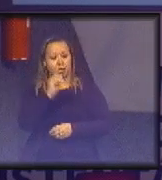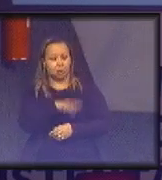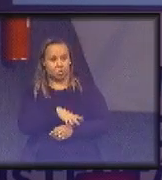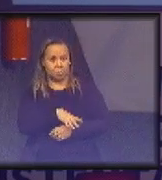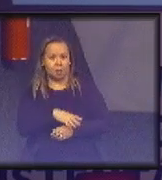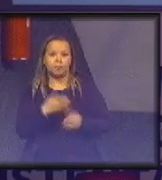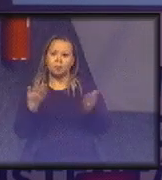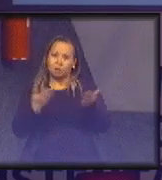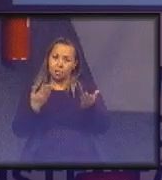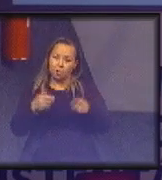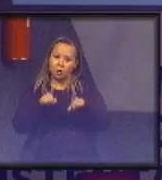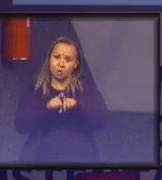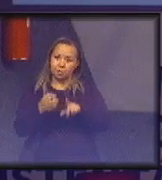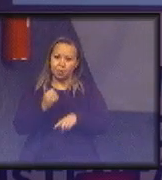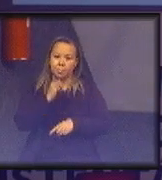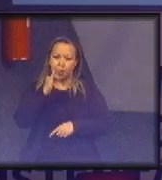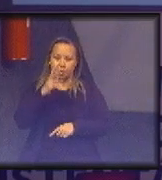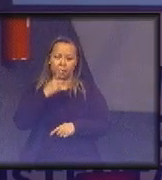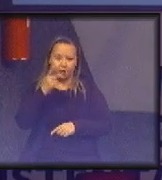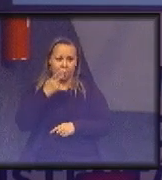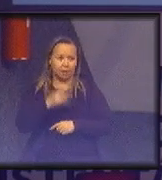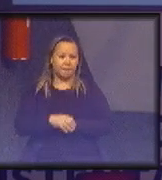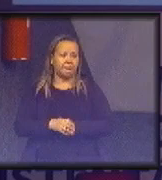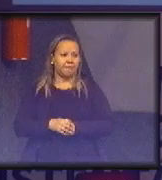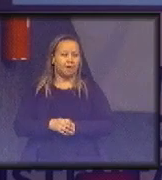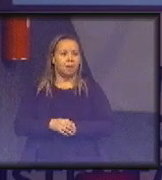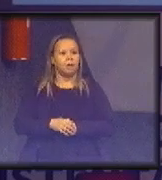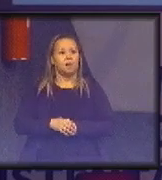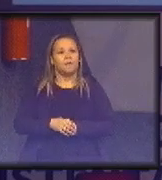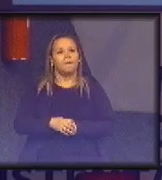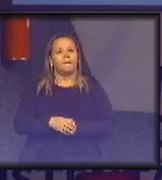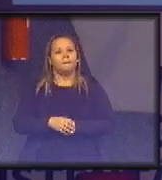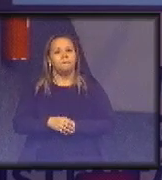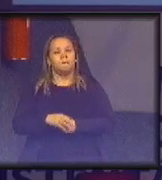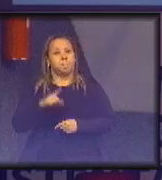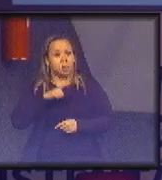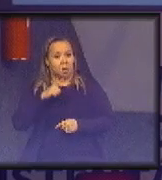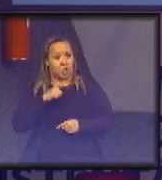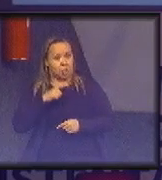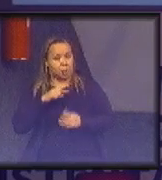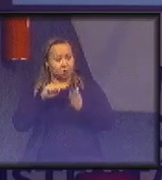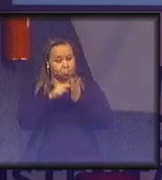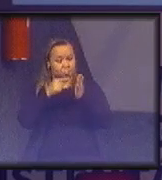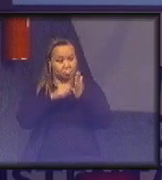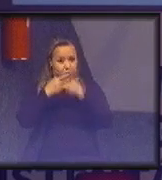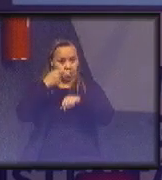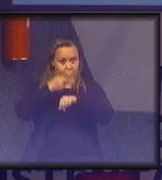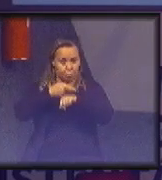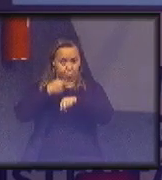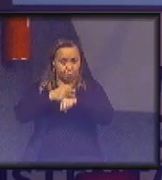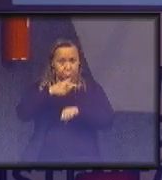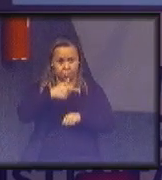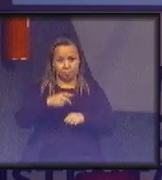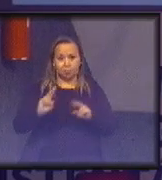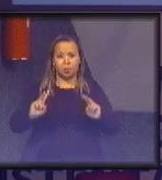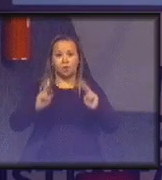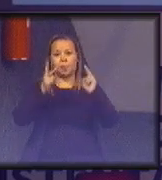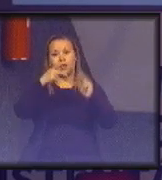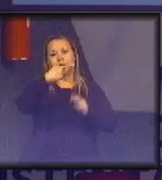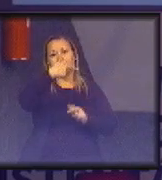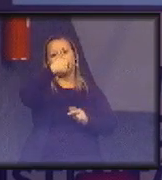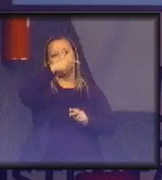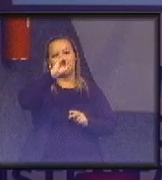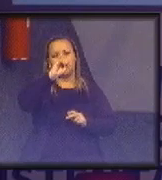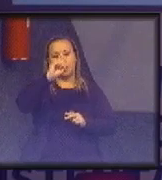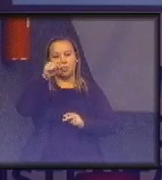pontuados. Então, aqueles tribunais que tiverem menor consumo têm maior pontuação. Vale 10 pontos cada indicador desses